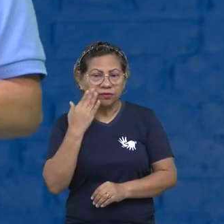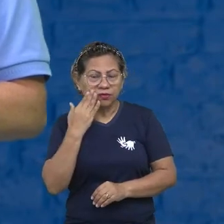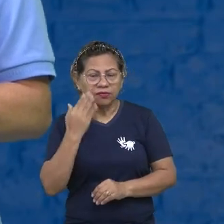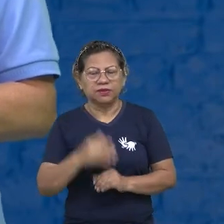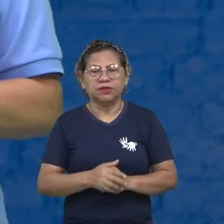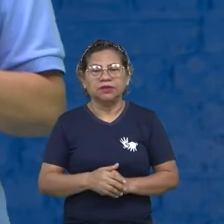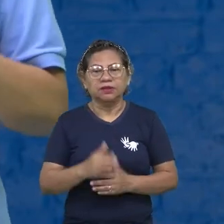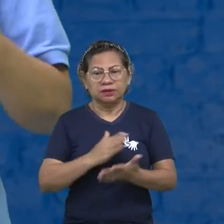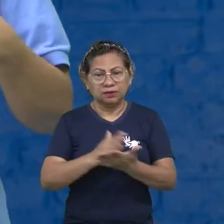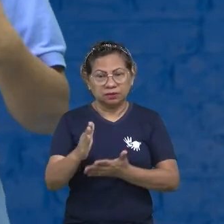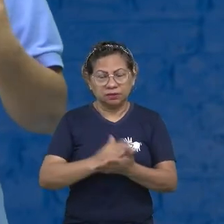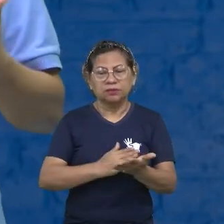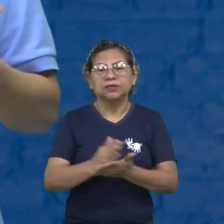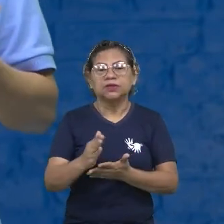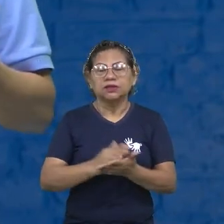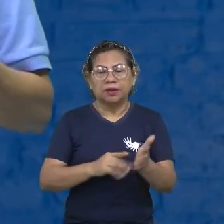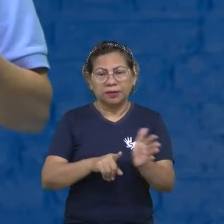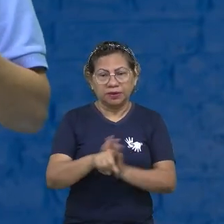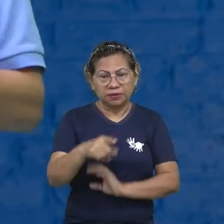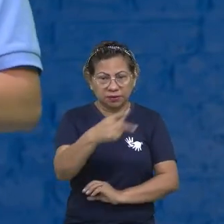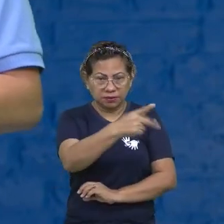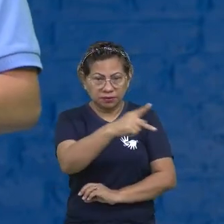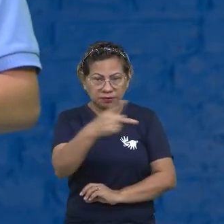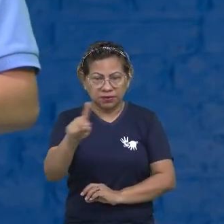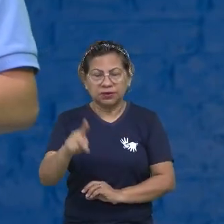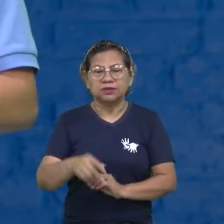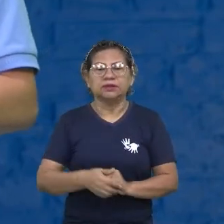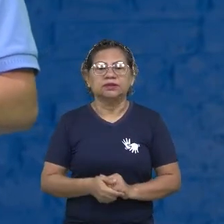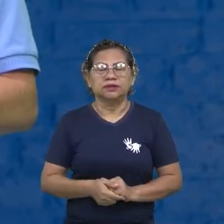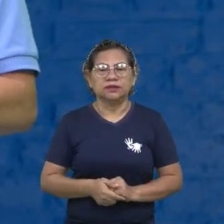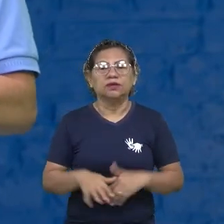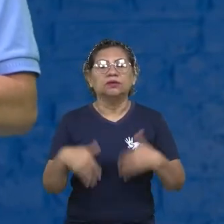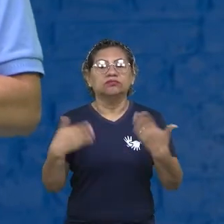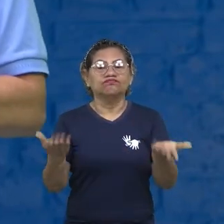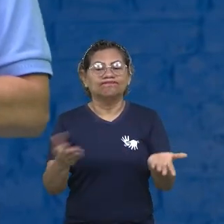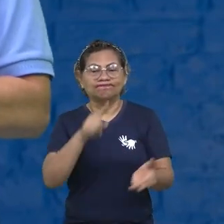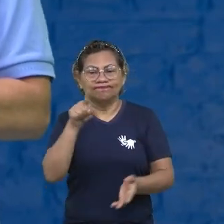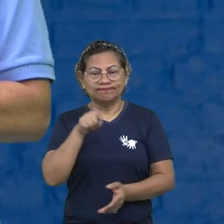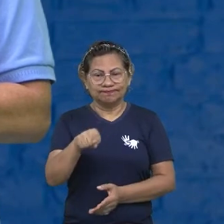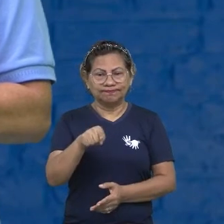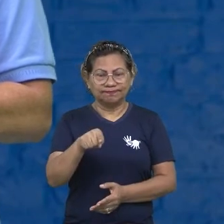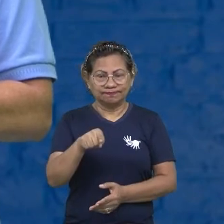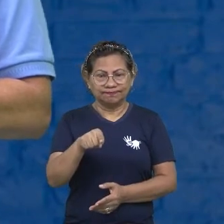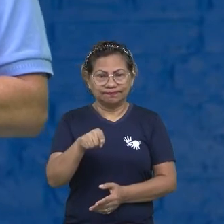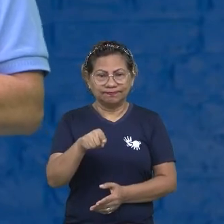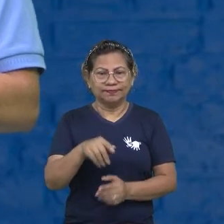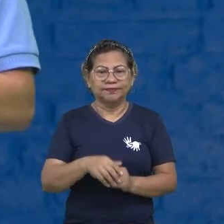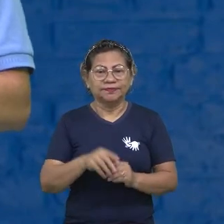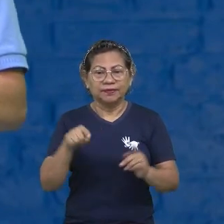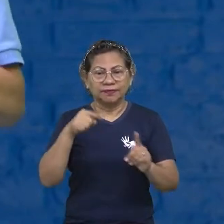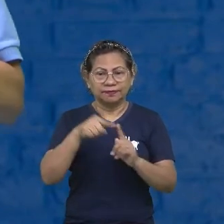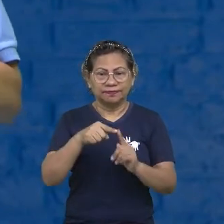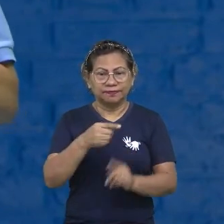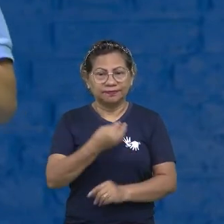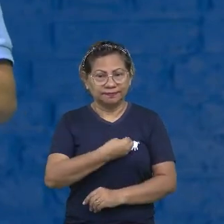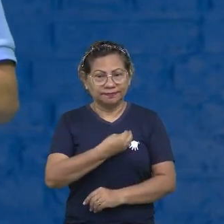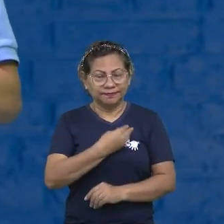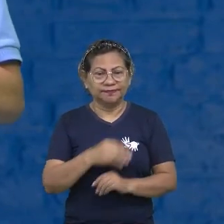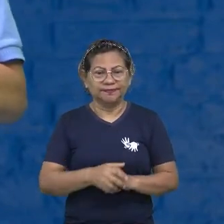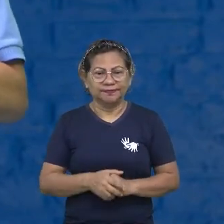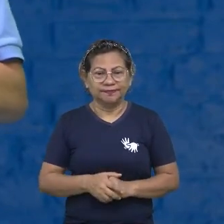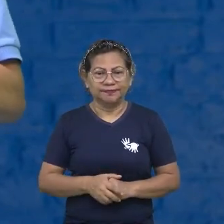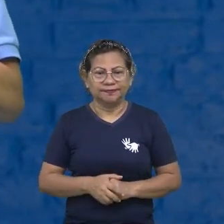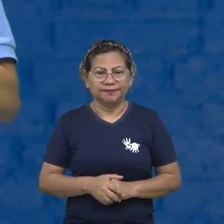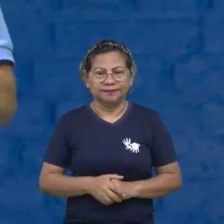algumas perguntas para você definir o seu projeto de vida. Vamos lá ver quais são essas perguntas. Então, diz o